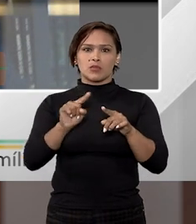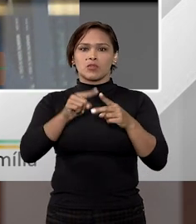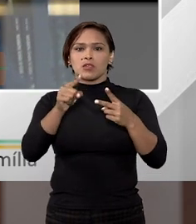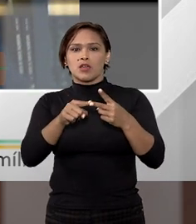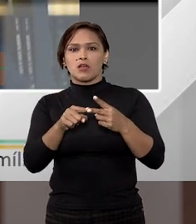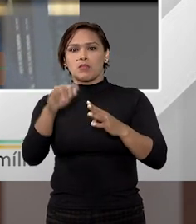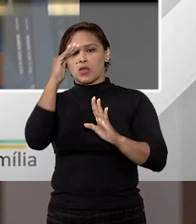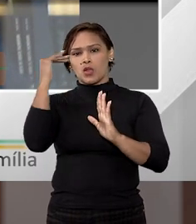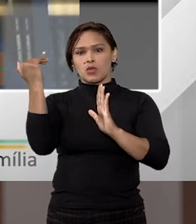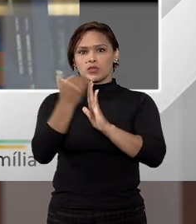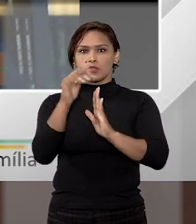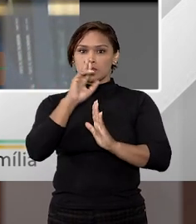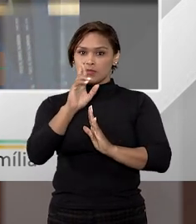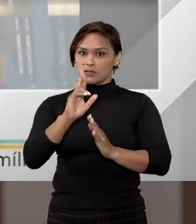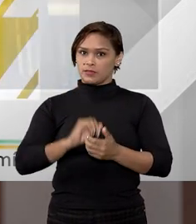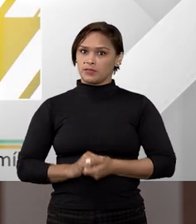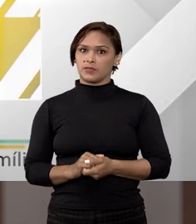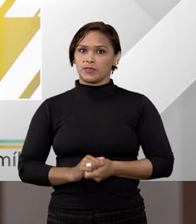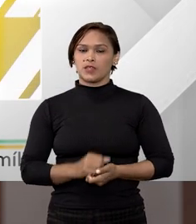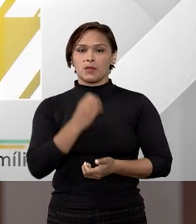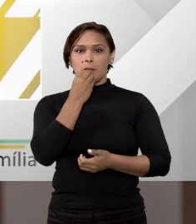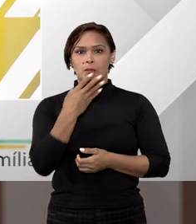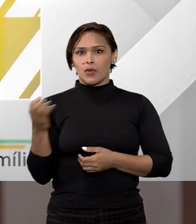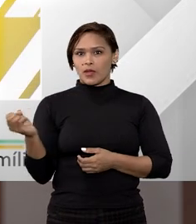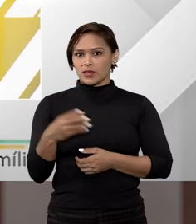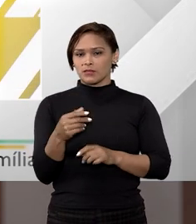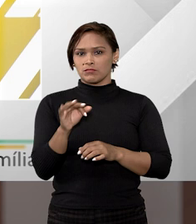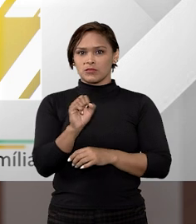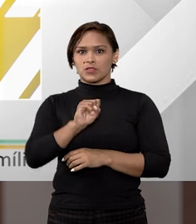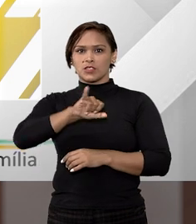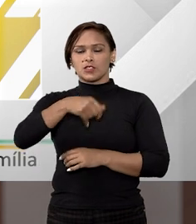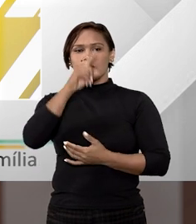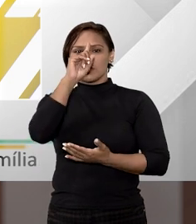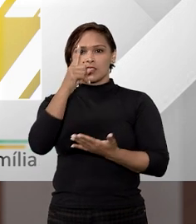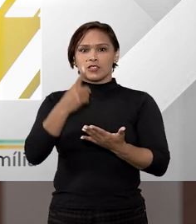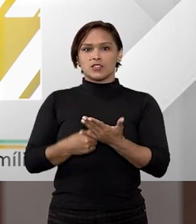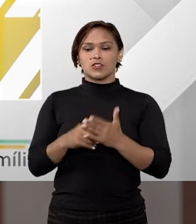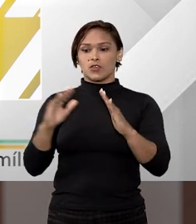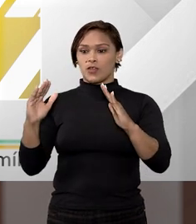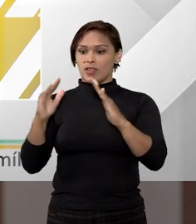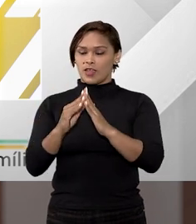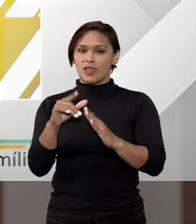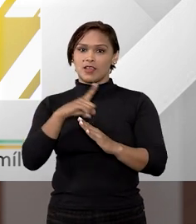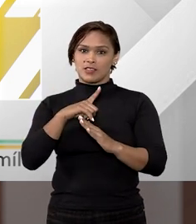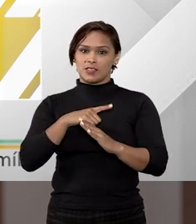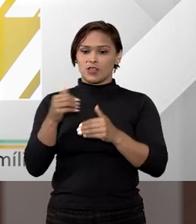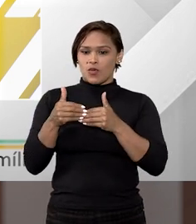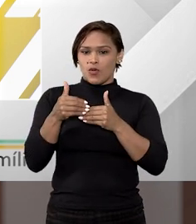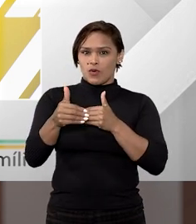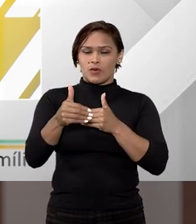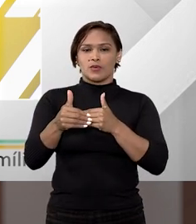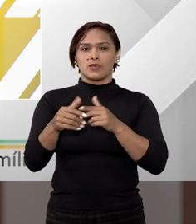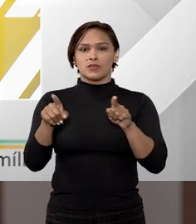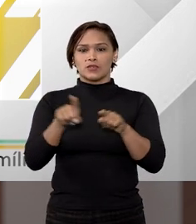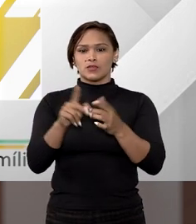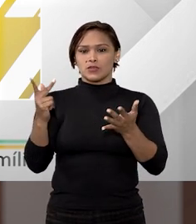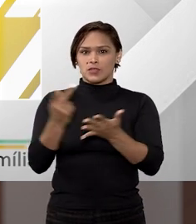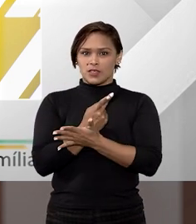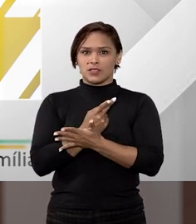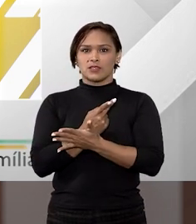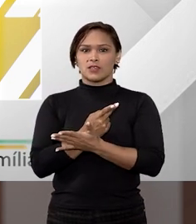pela autoridade competente. Bom, recentemente o STJ decidiu que o imóvel adquirido no curso da demanda